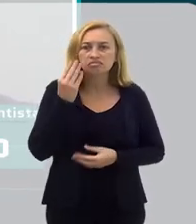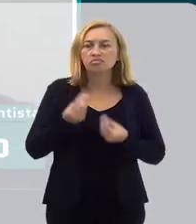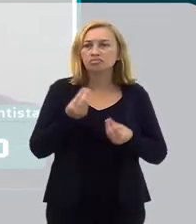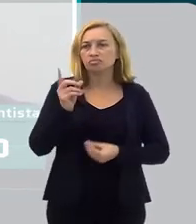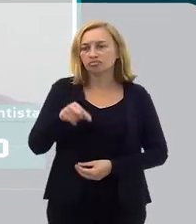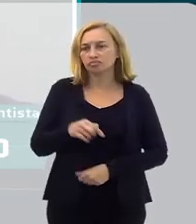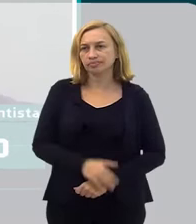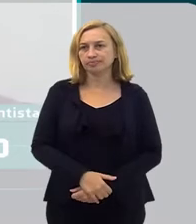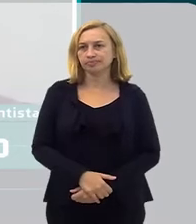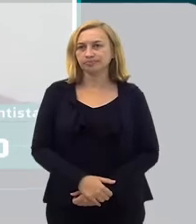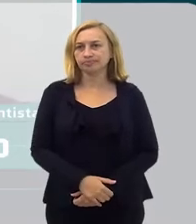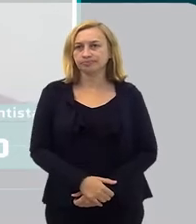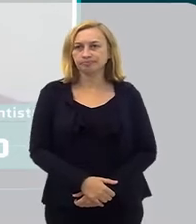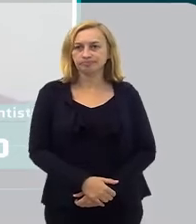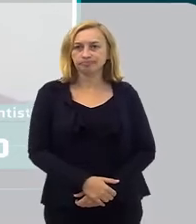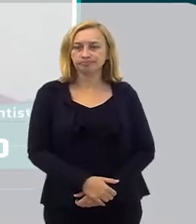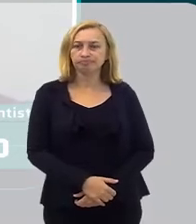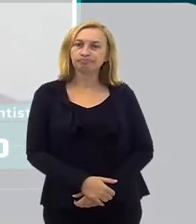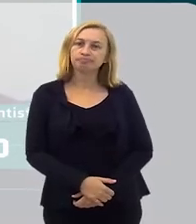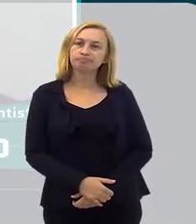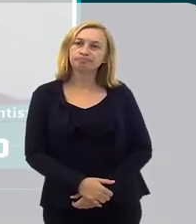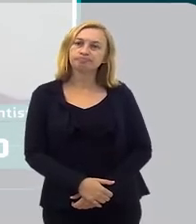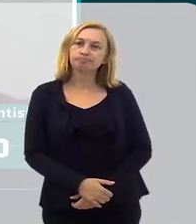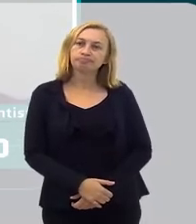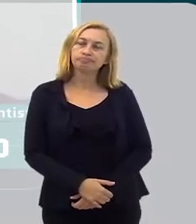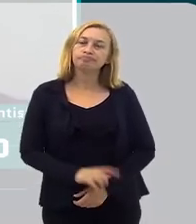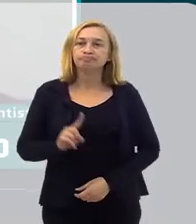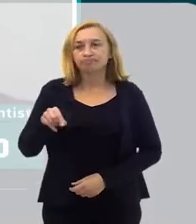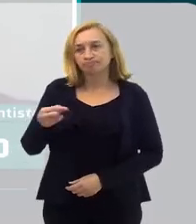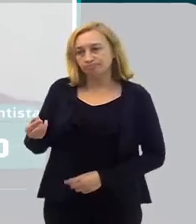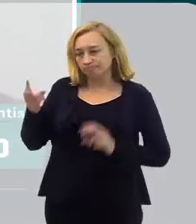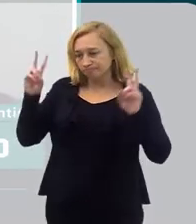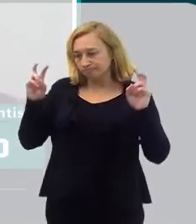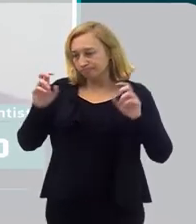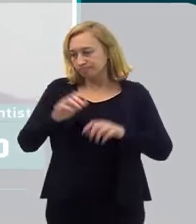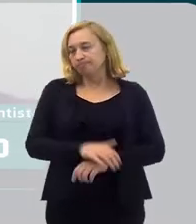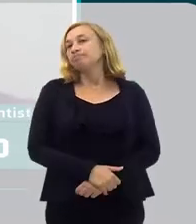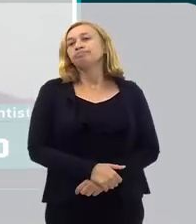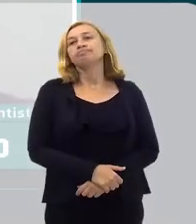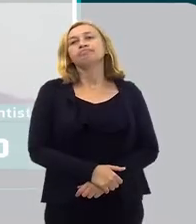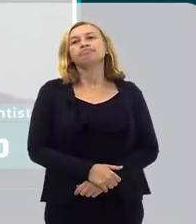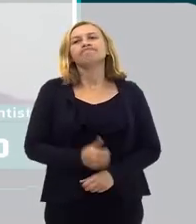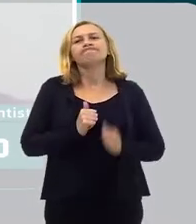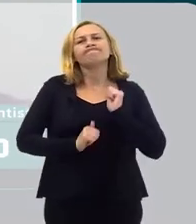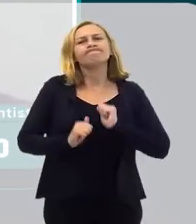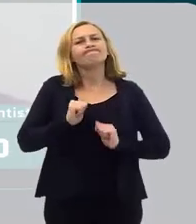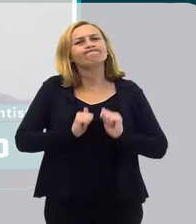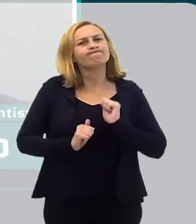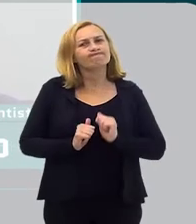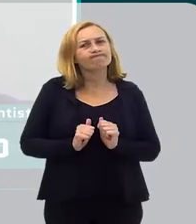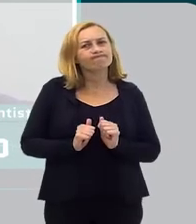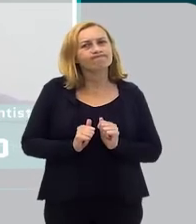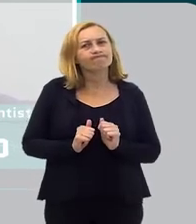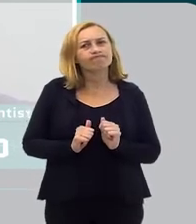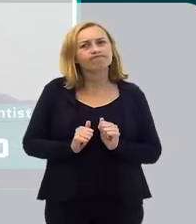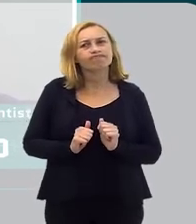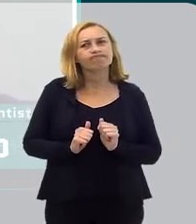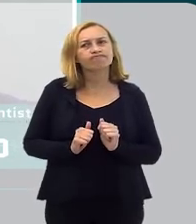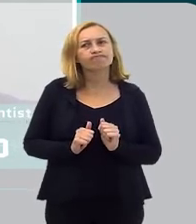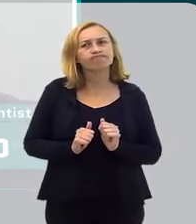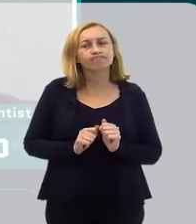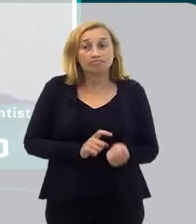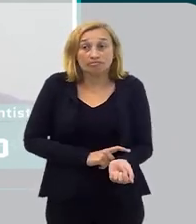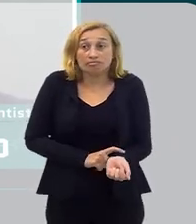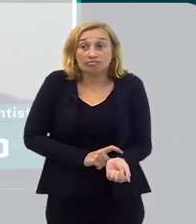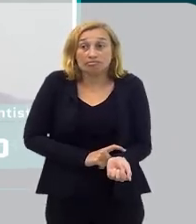é. Qual o passo para? Agora, outra coisa, a ansiedade, o estresse,